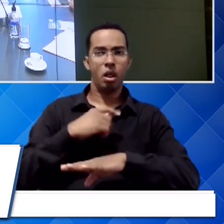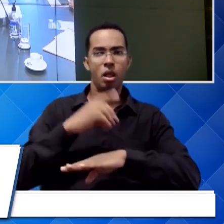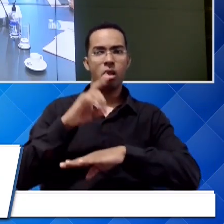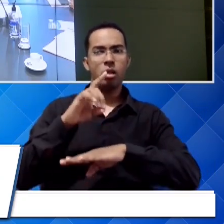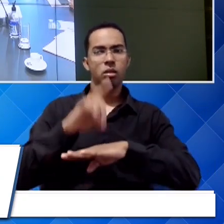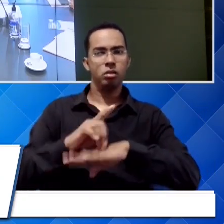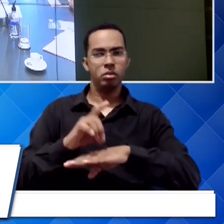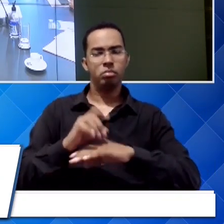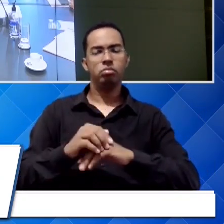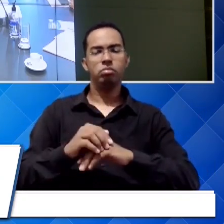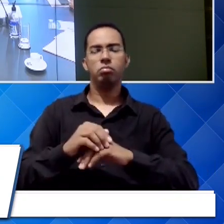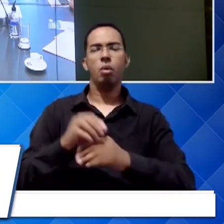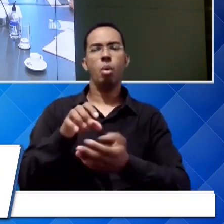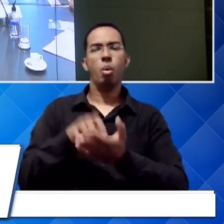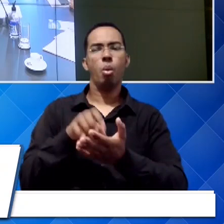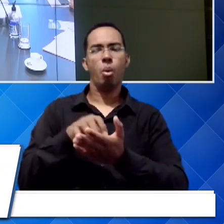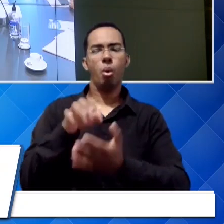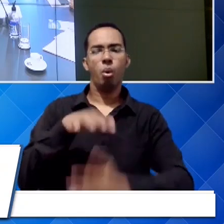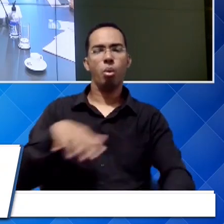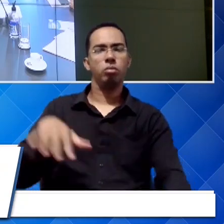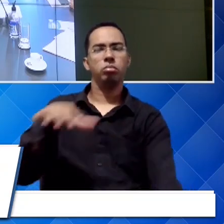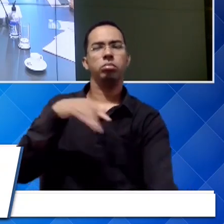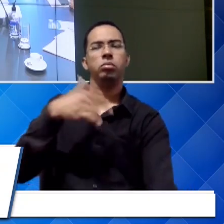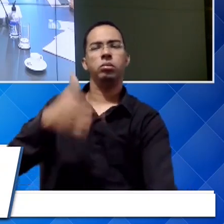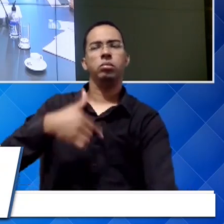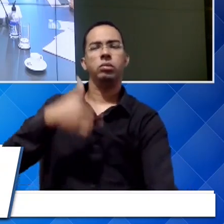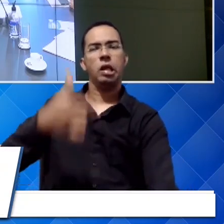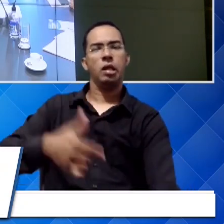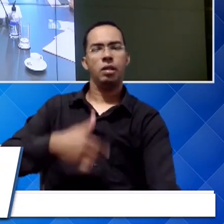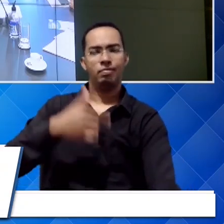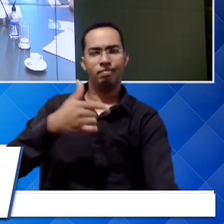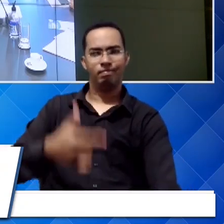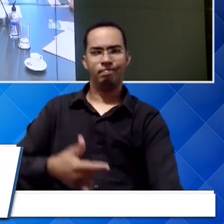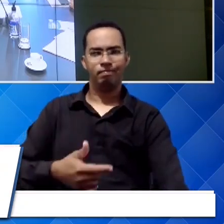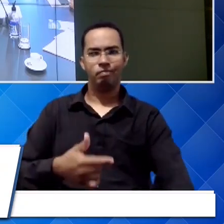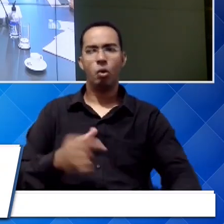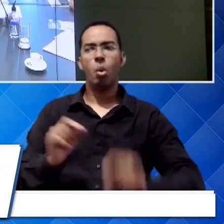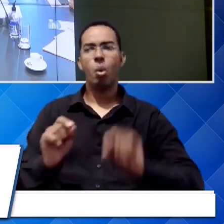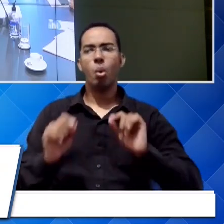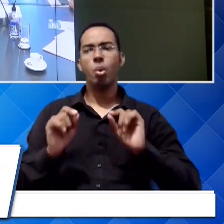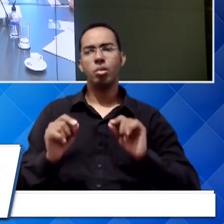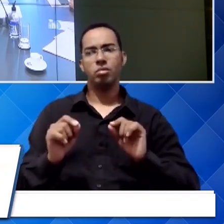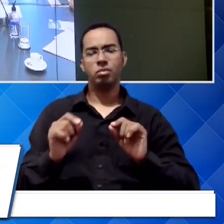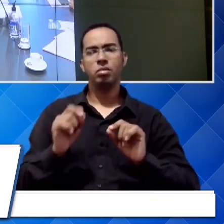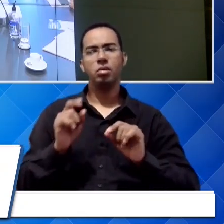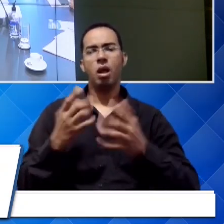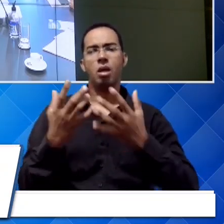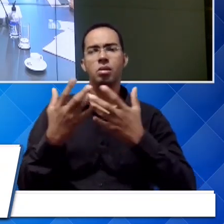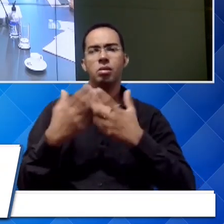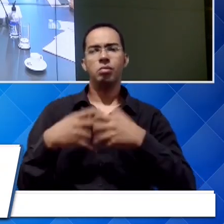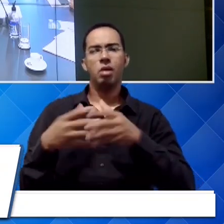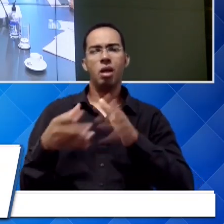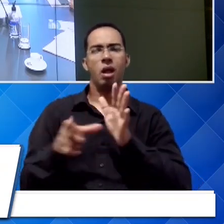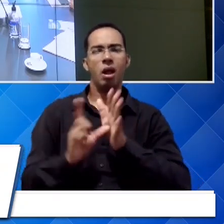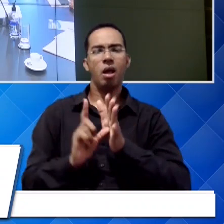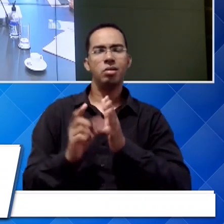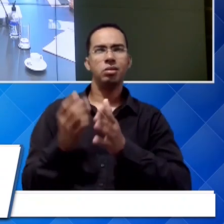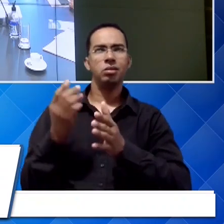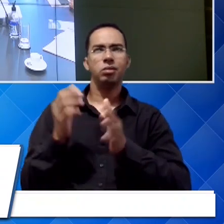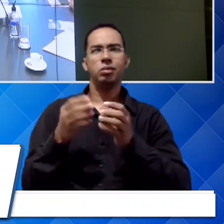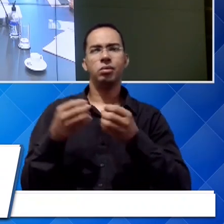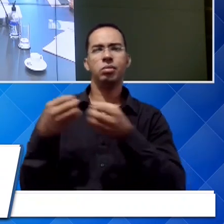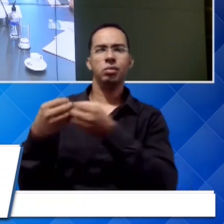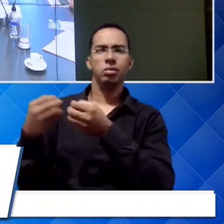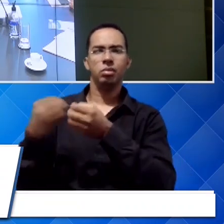uma diretoria regional do trabalho, que ela funcionava do lado da